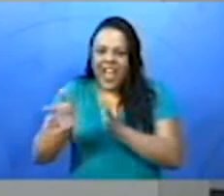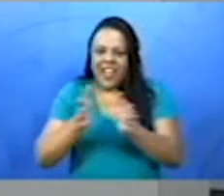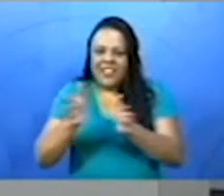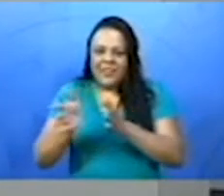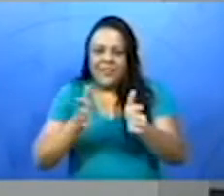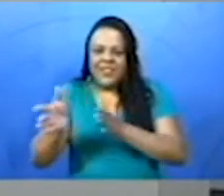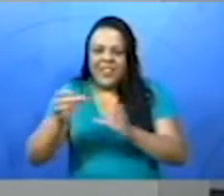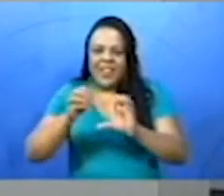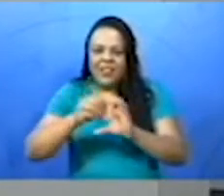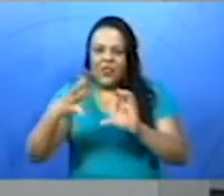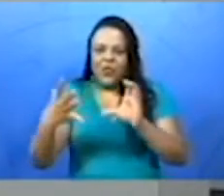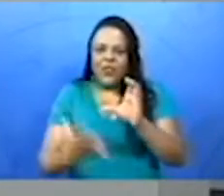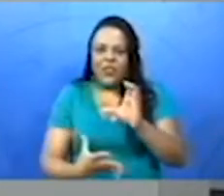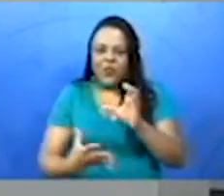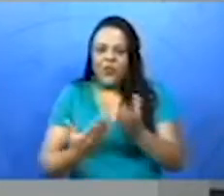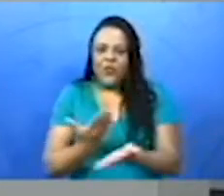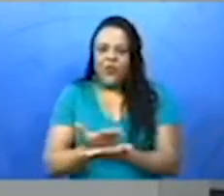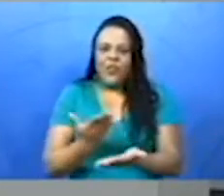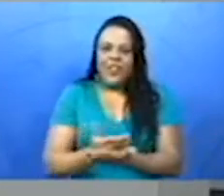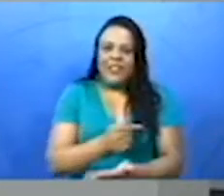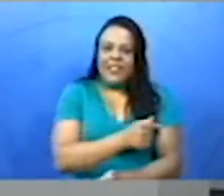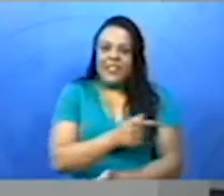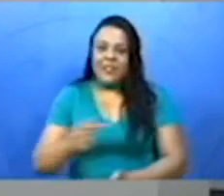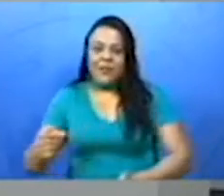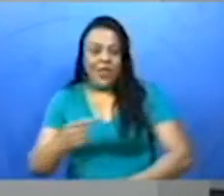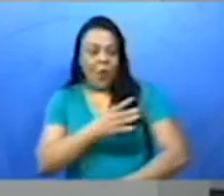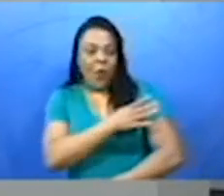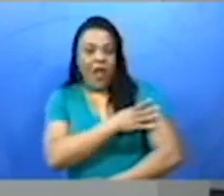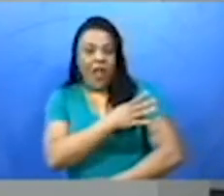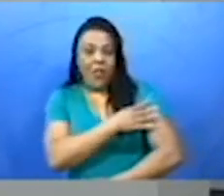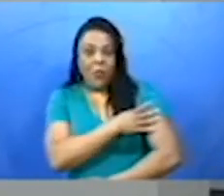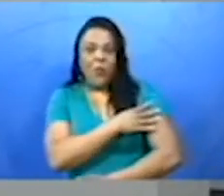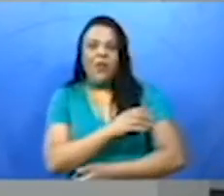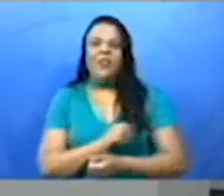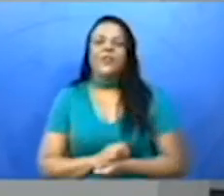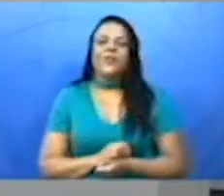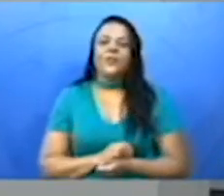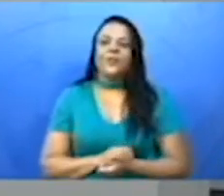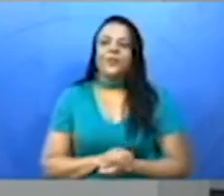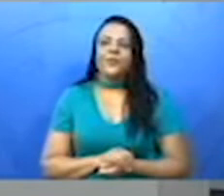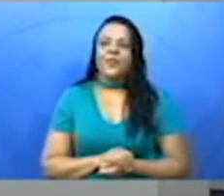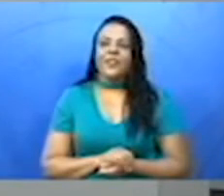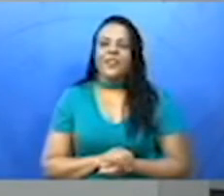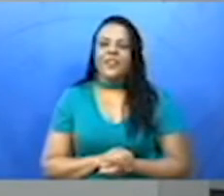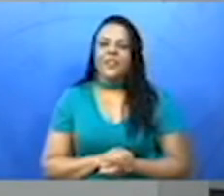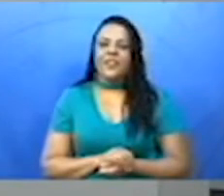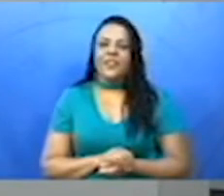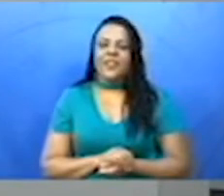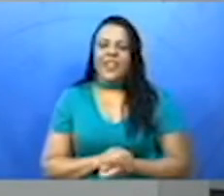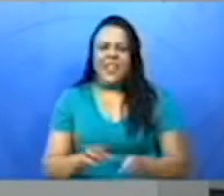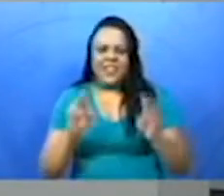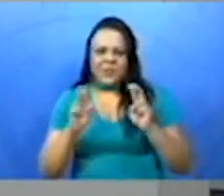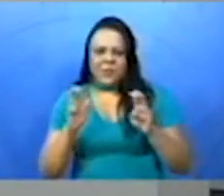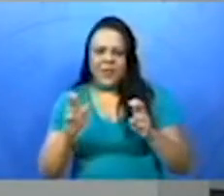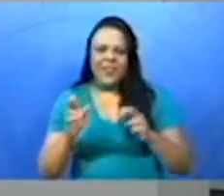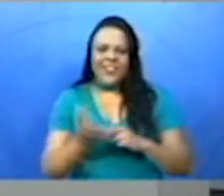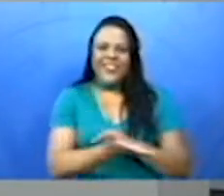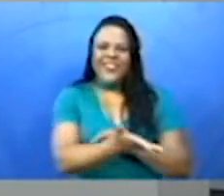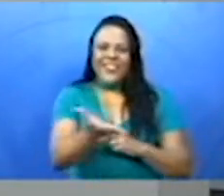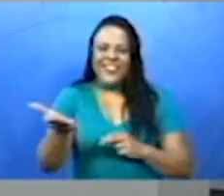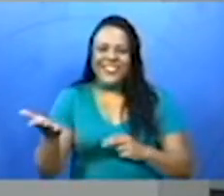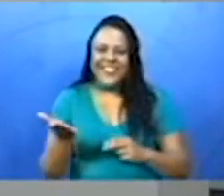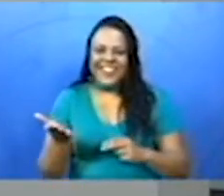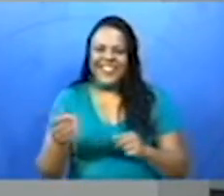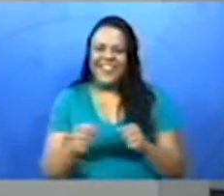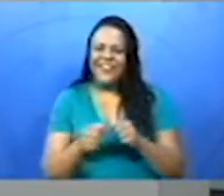semana para os alunos do quarto ano. Espero que vocês realizaram todas as atividades da semana